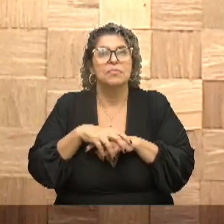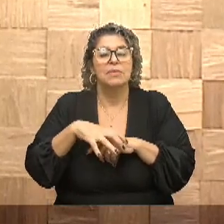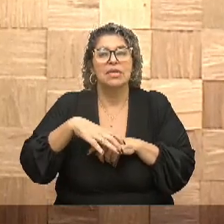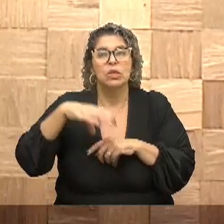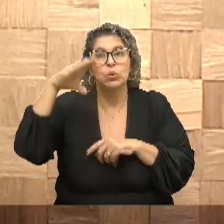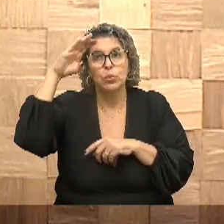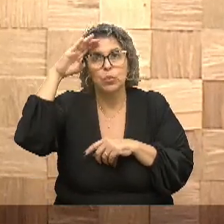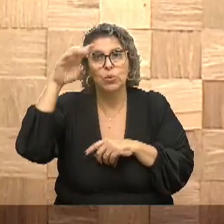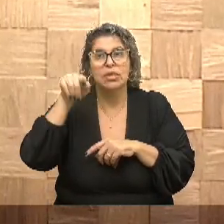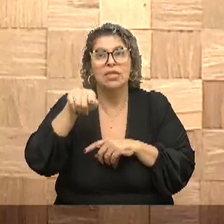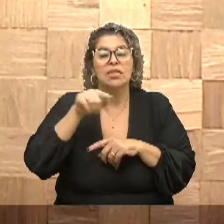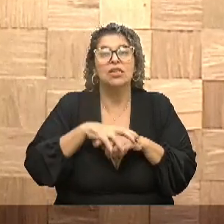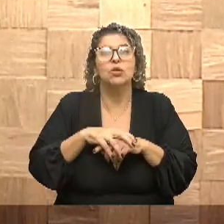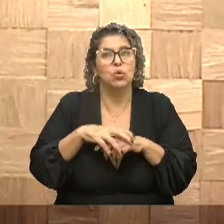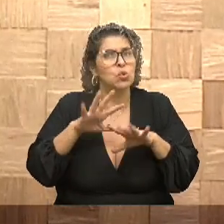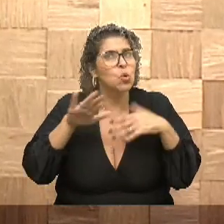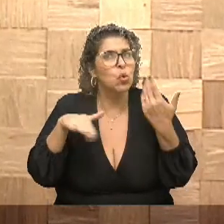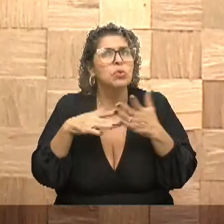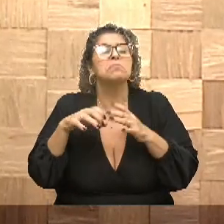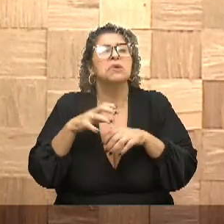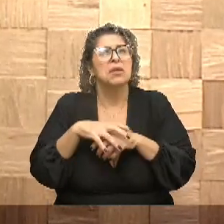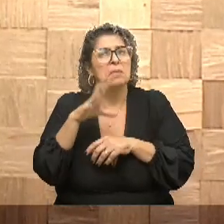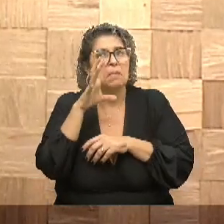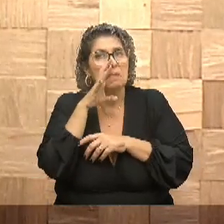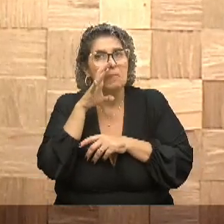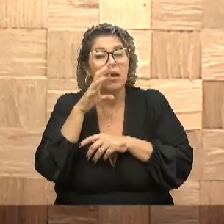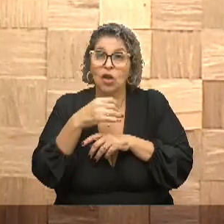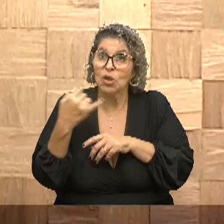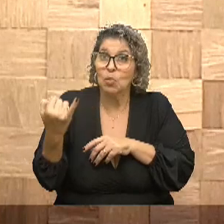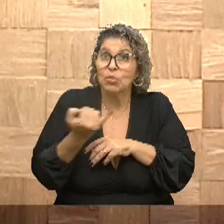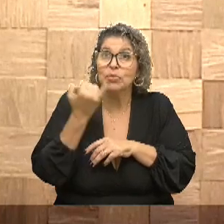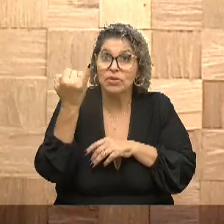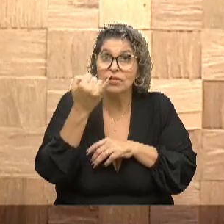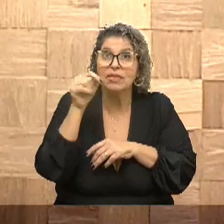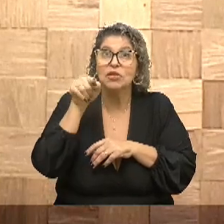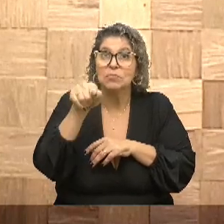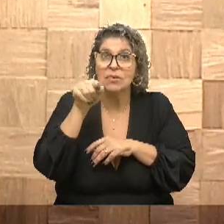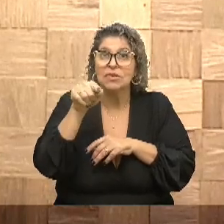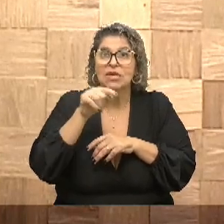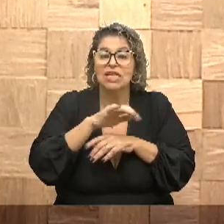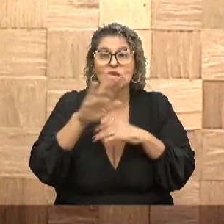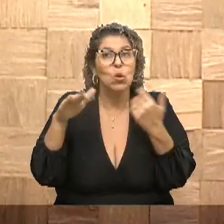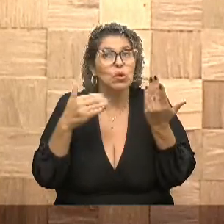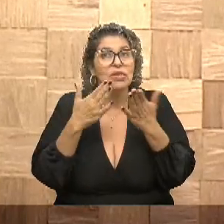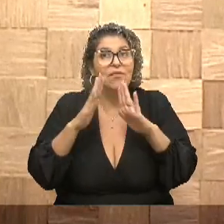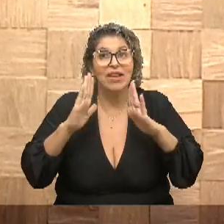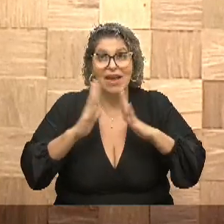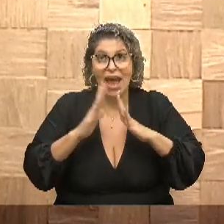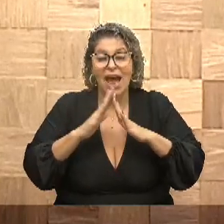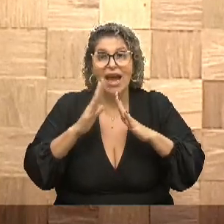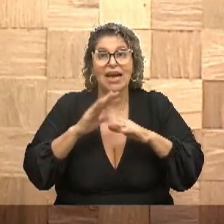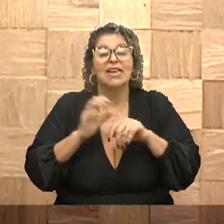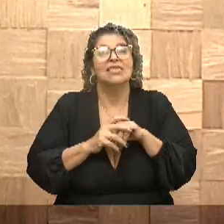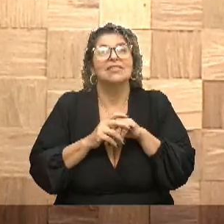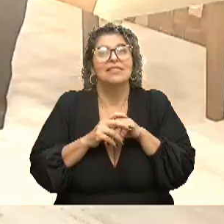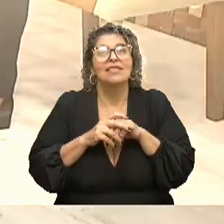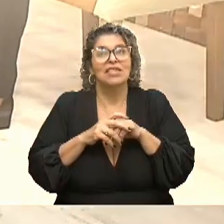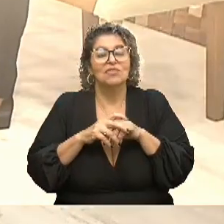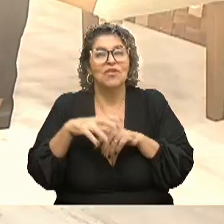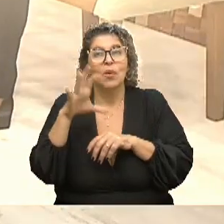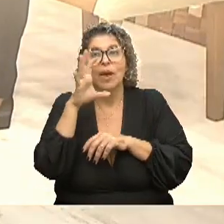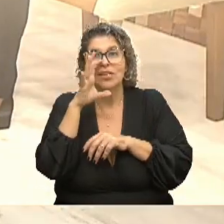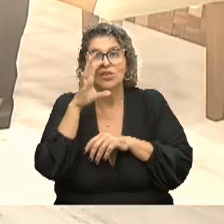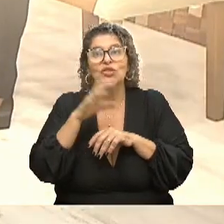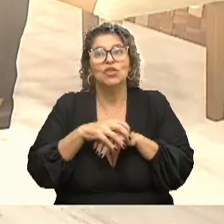que todos que estivessem ali pudessem te ouvir. E hoje também é uma oportunidade para que todos que estão em casa, que vão assistir ao programa Faça a Diferença,